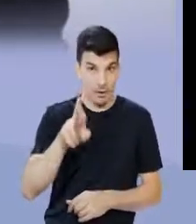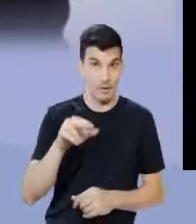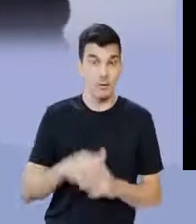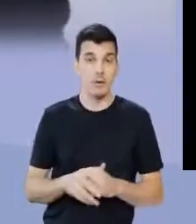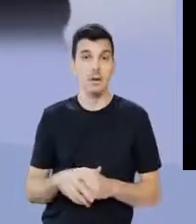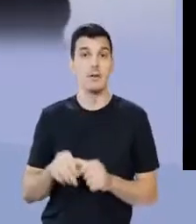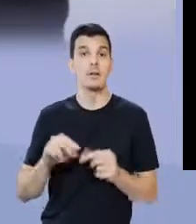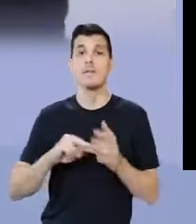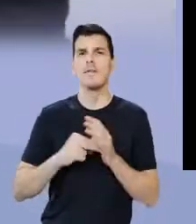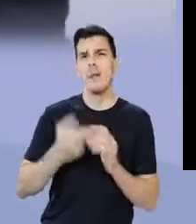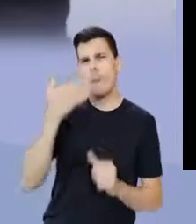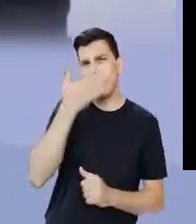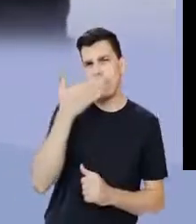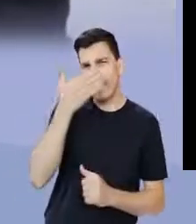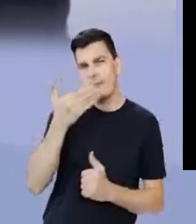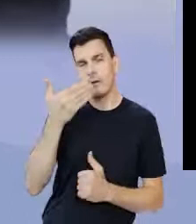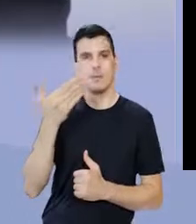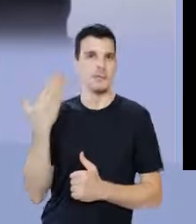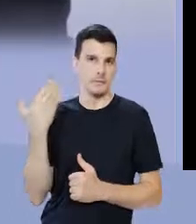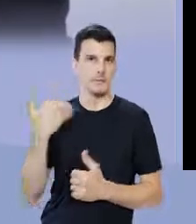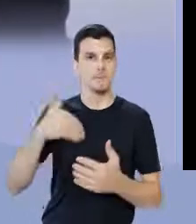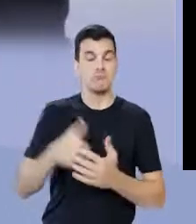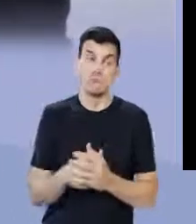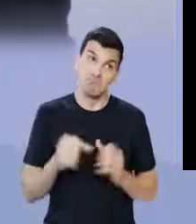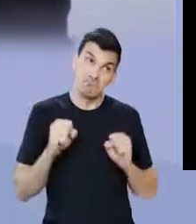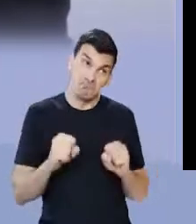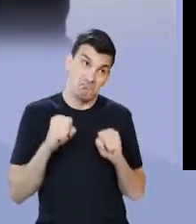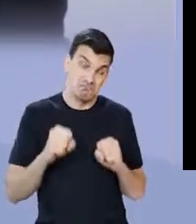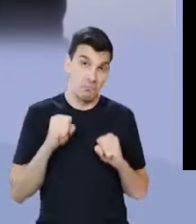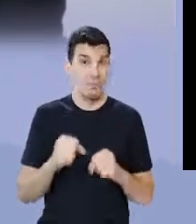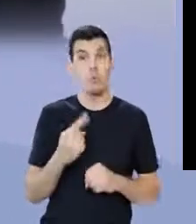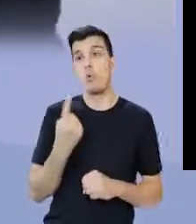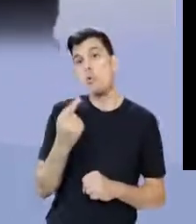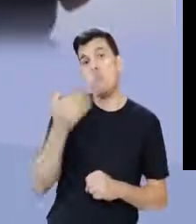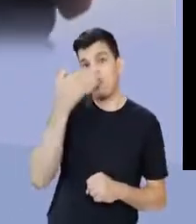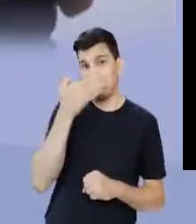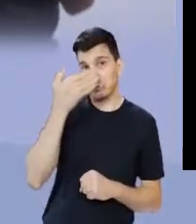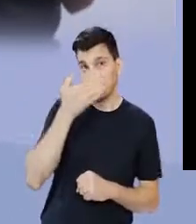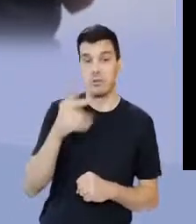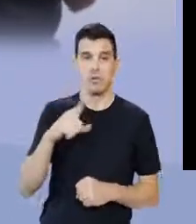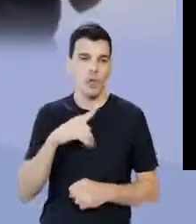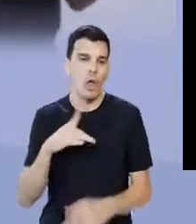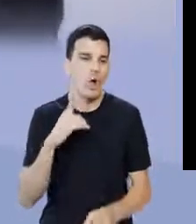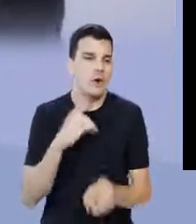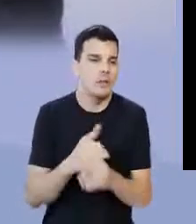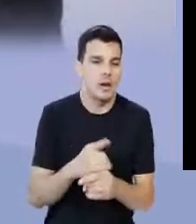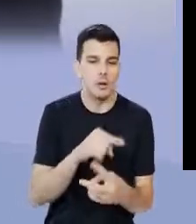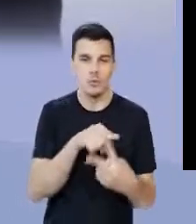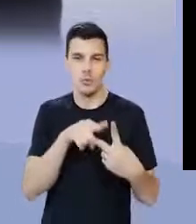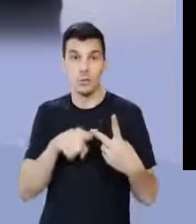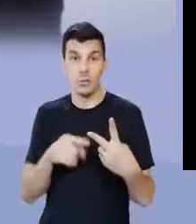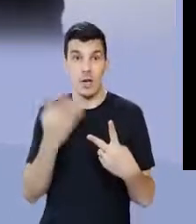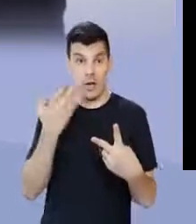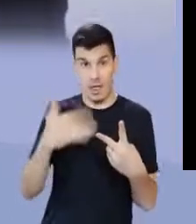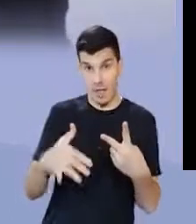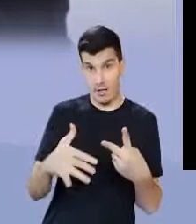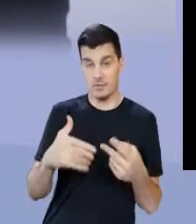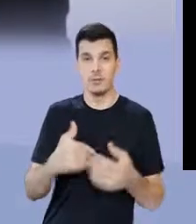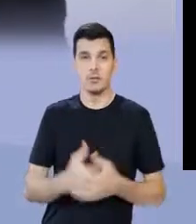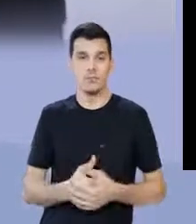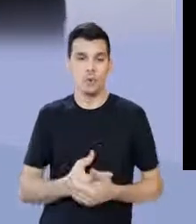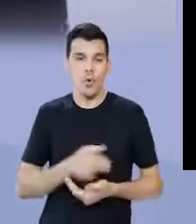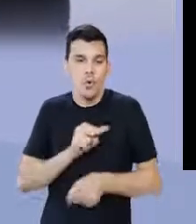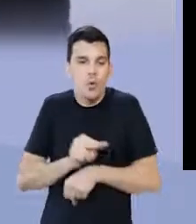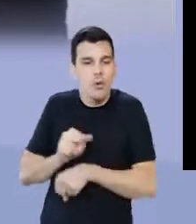quer dizer, prostituta da época. Pode ser sim que uma dessas tenha encontrado esses dois